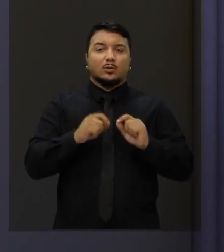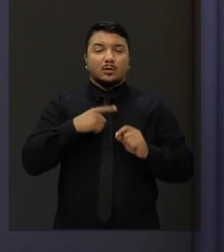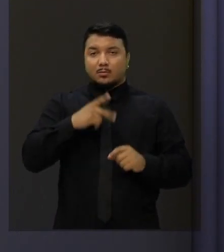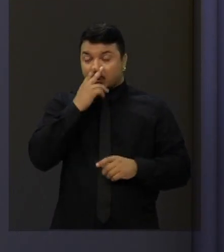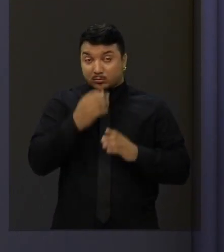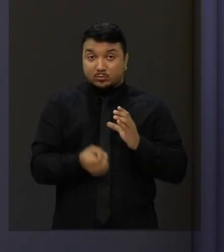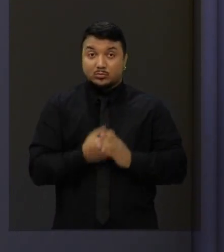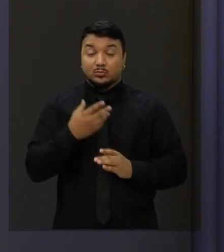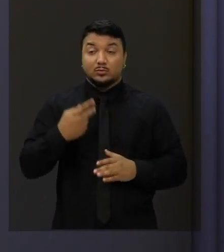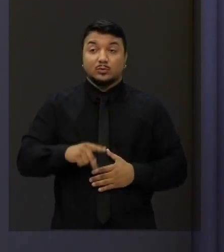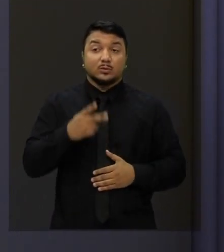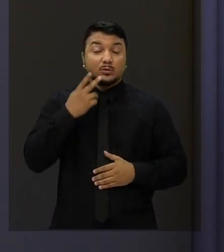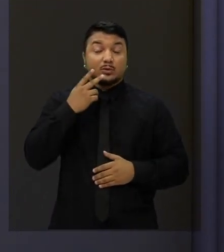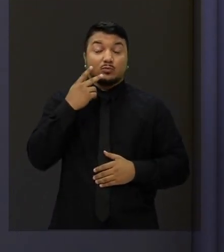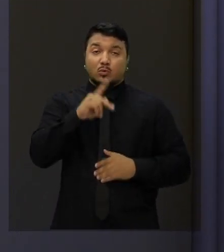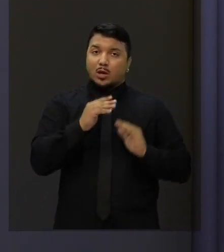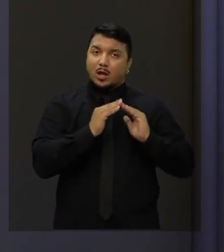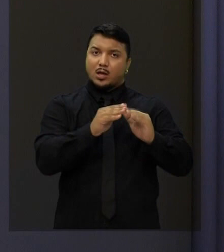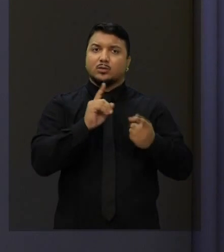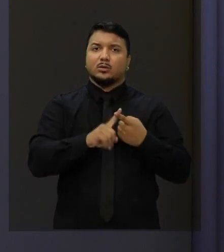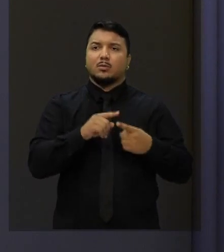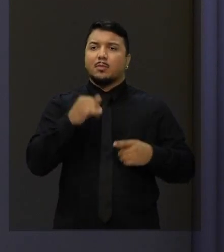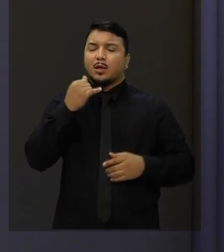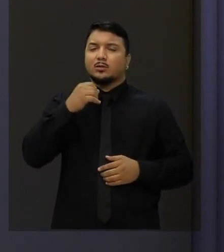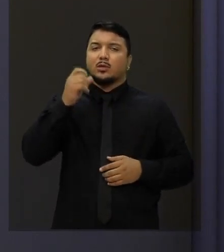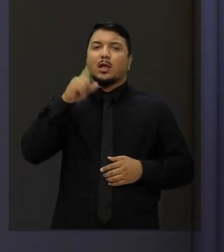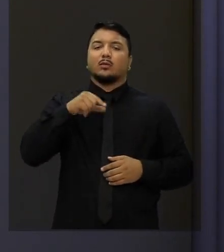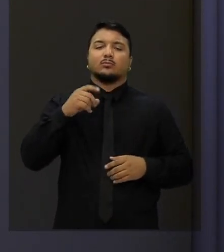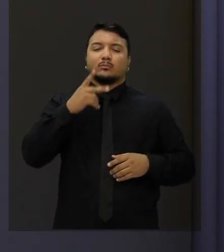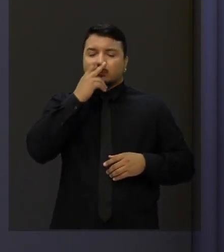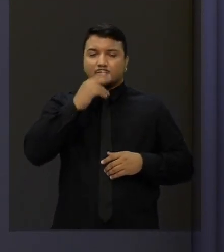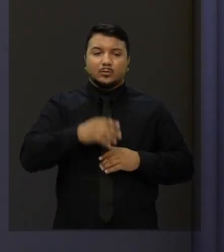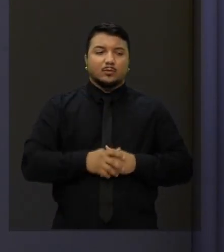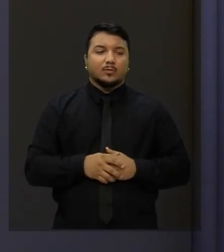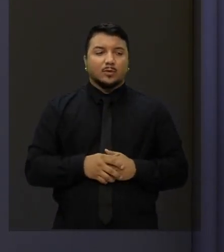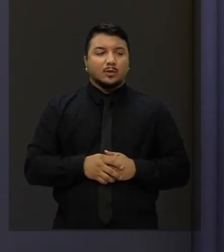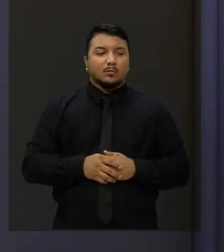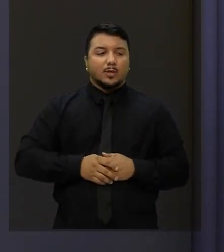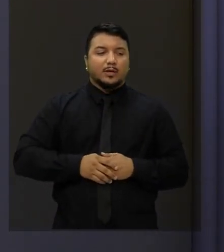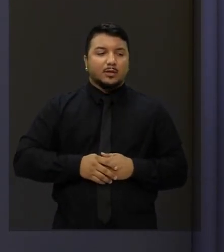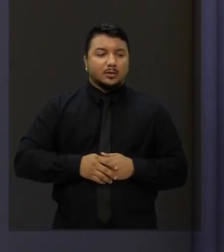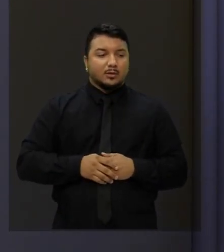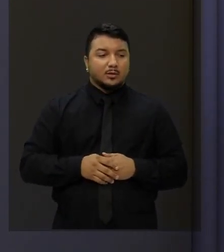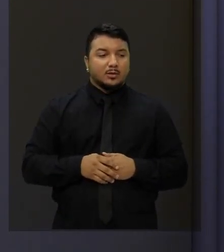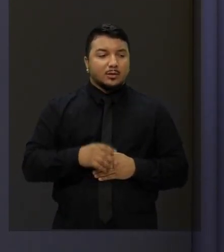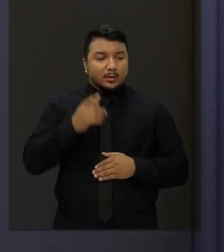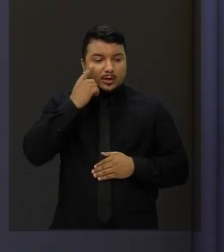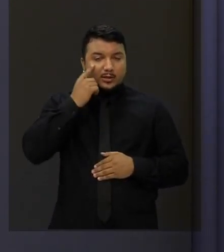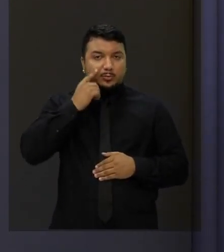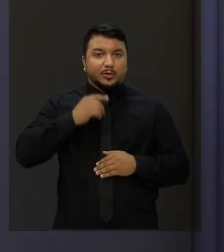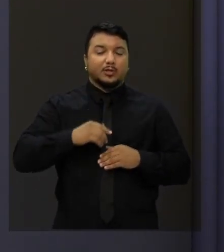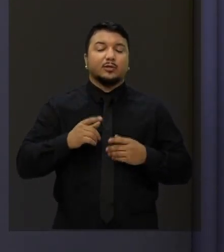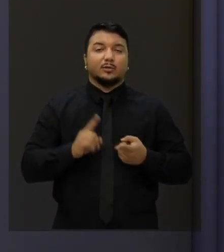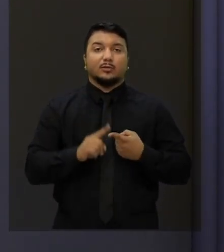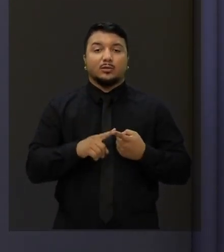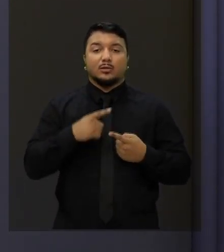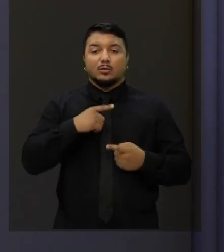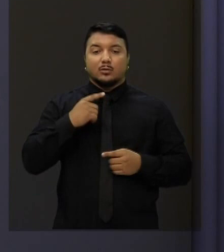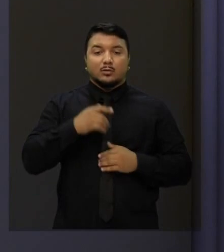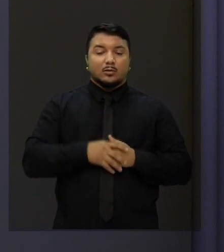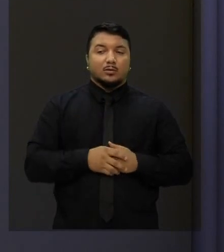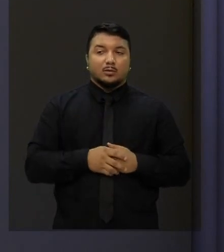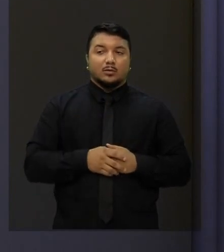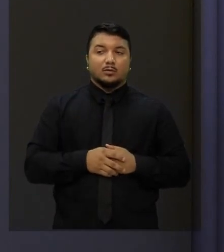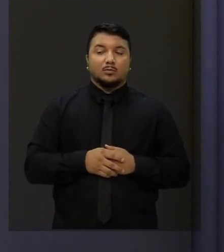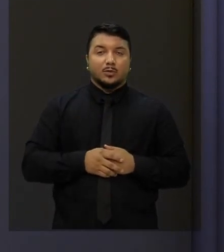solar na sua casa e aliviar a sua conta de luz. Mas o potencial mesmo do Ceará, a grande oportunidade histórica, é